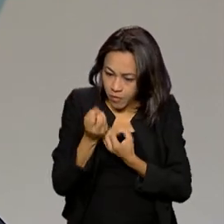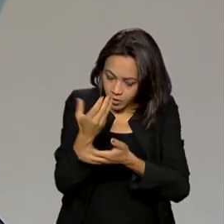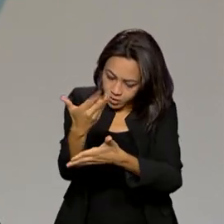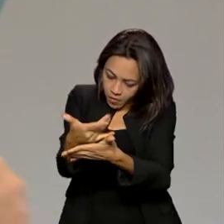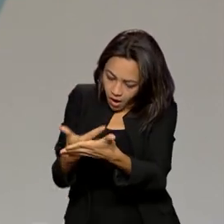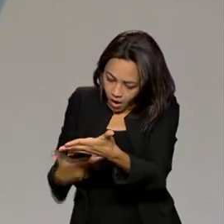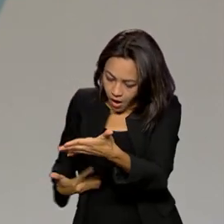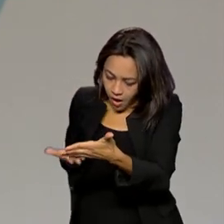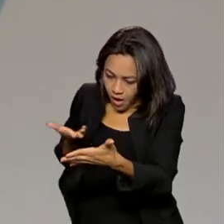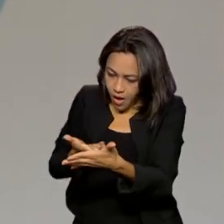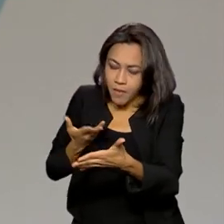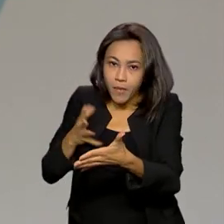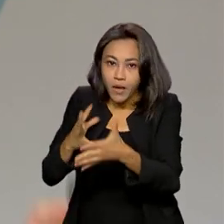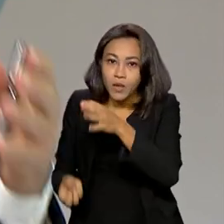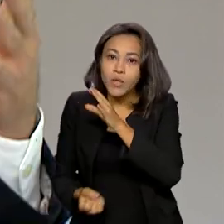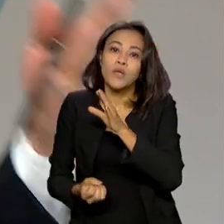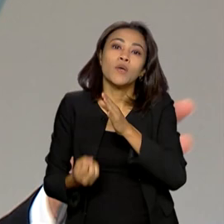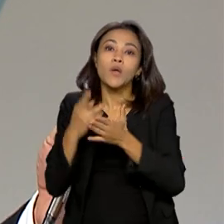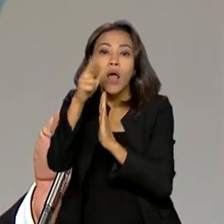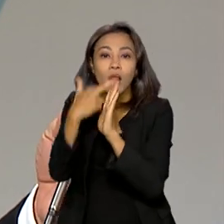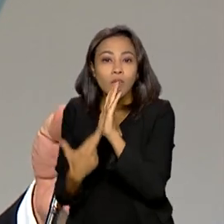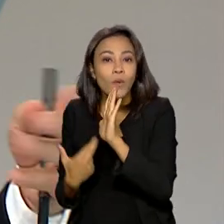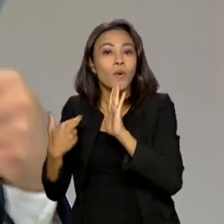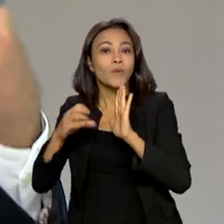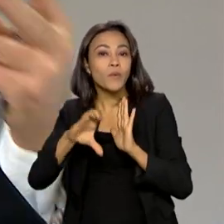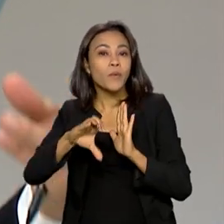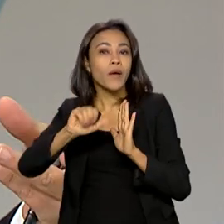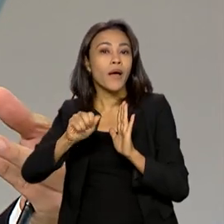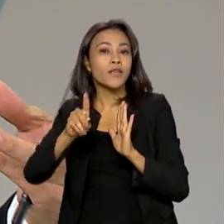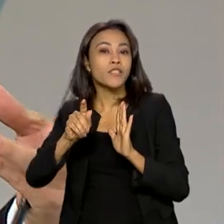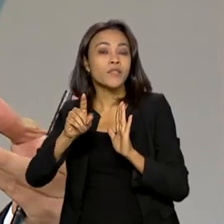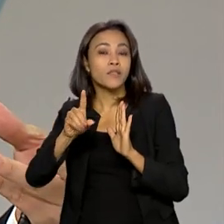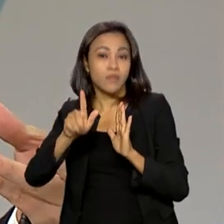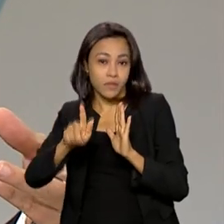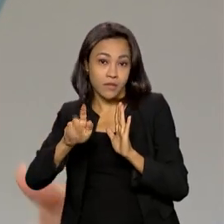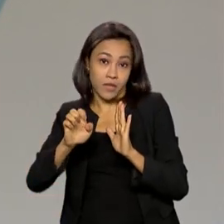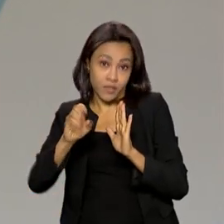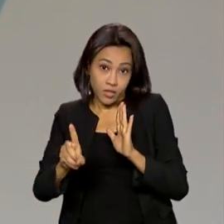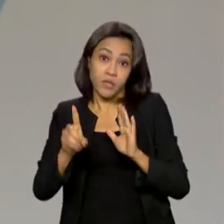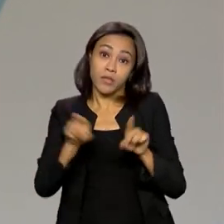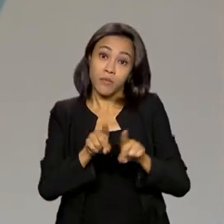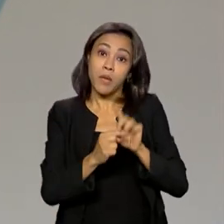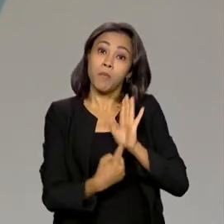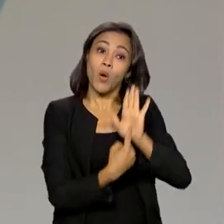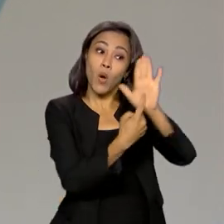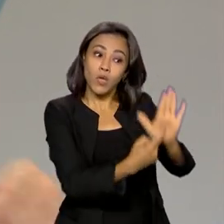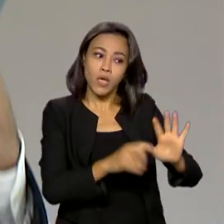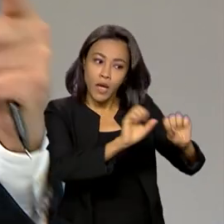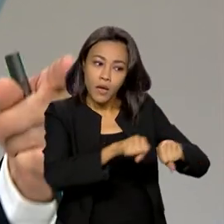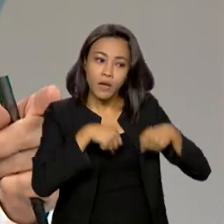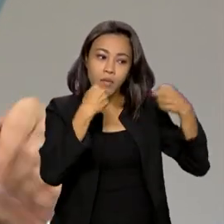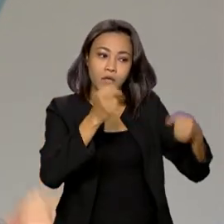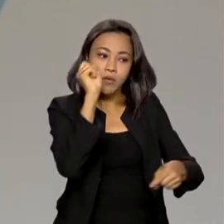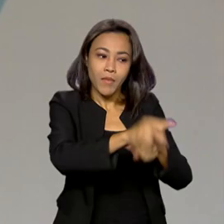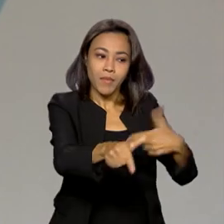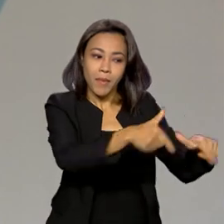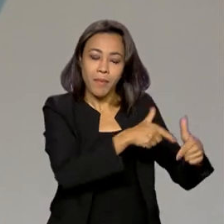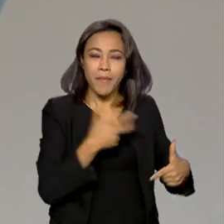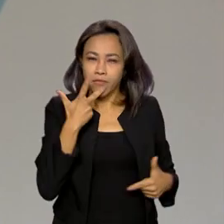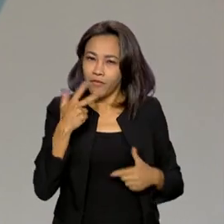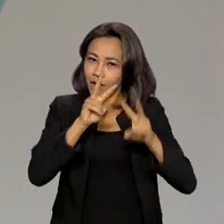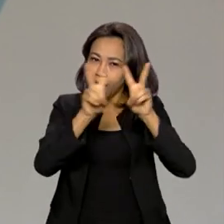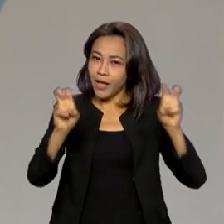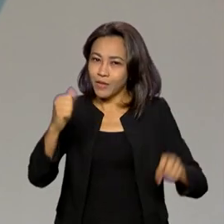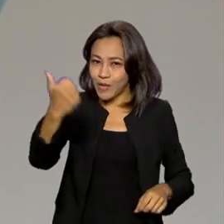para a construção do Cagede, e também mostra essa recuperação dos postos de trabalho na economia, mas isso a gente fala no segundo